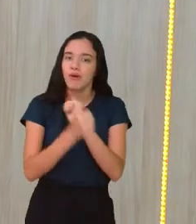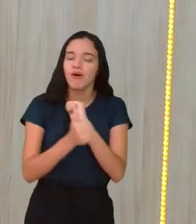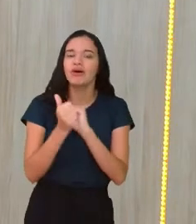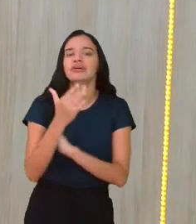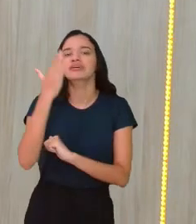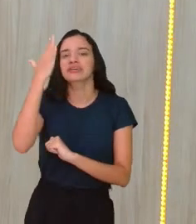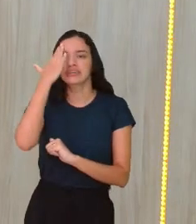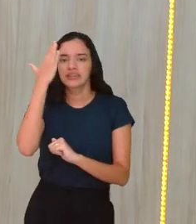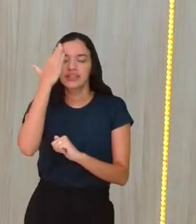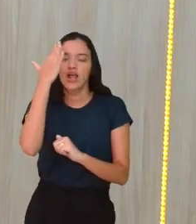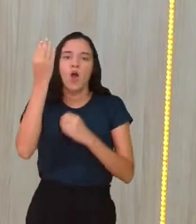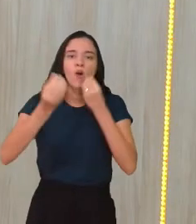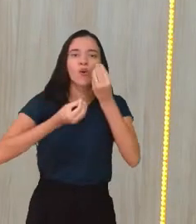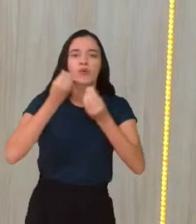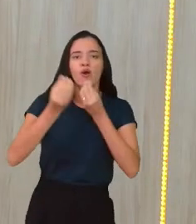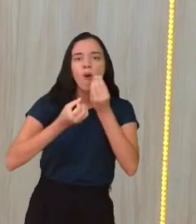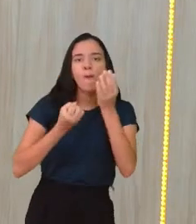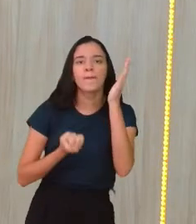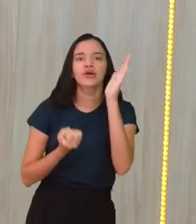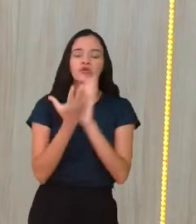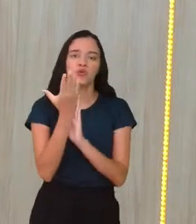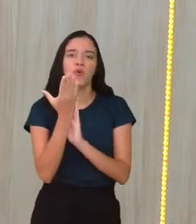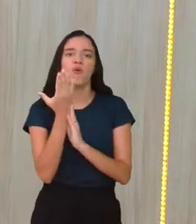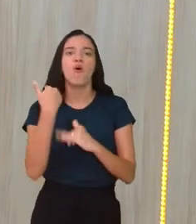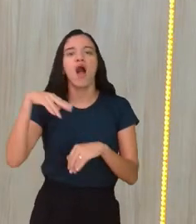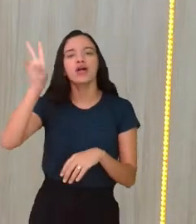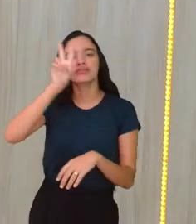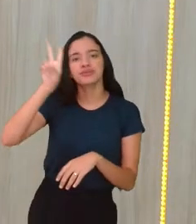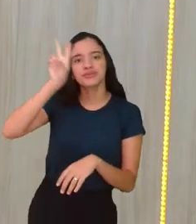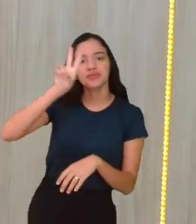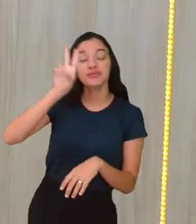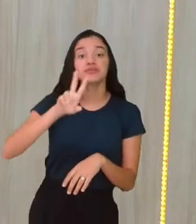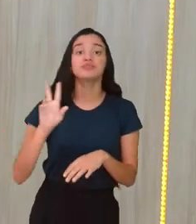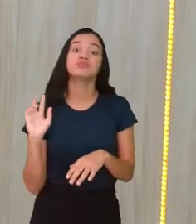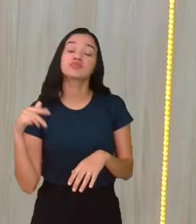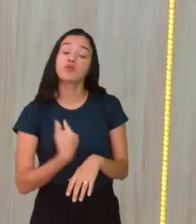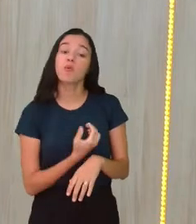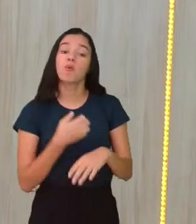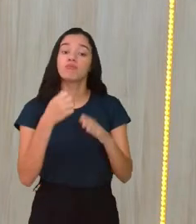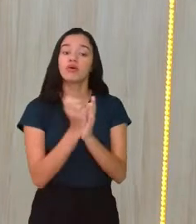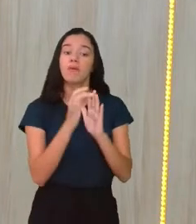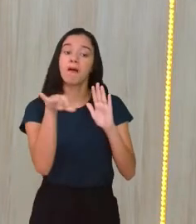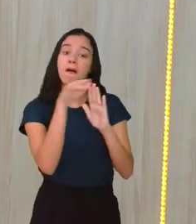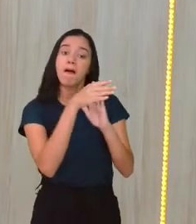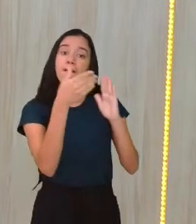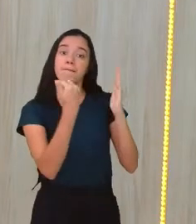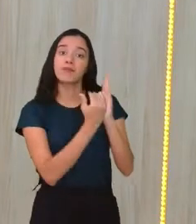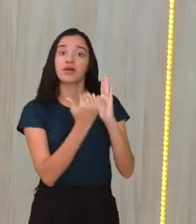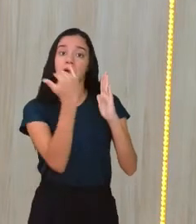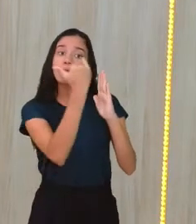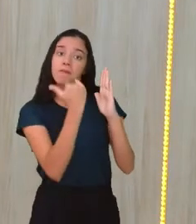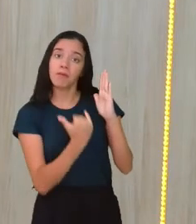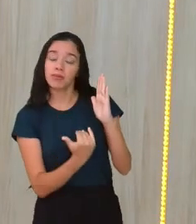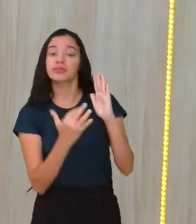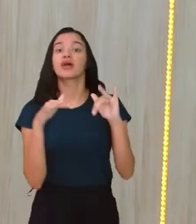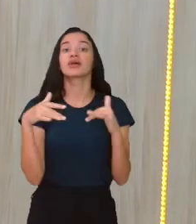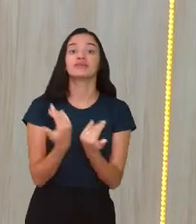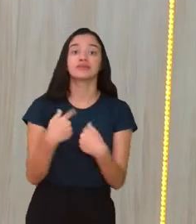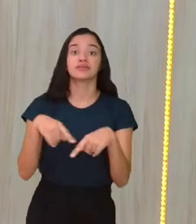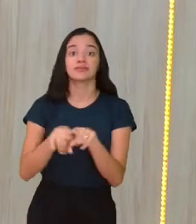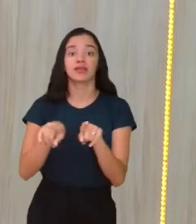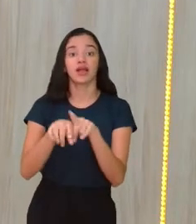entender um pouco de como é que ele surge, como é a história, como é que a gente classifica, né, quais são as características,